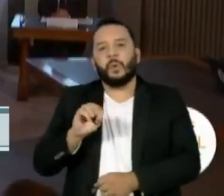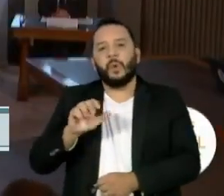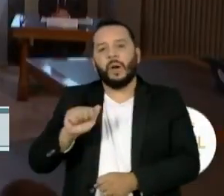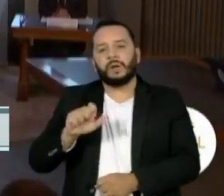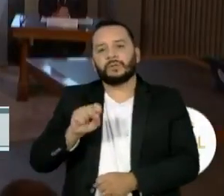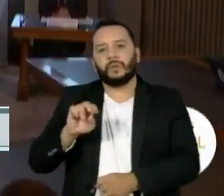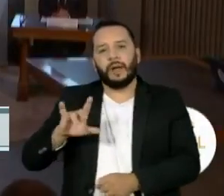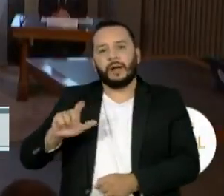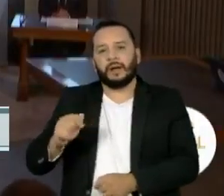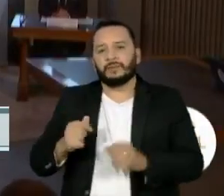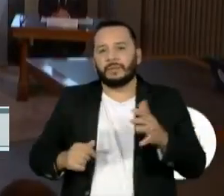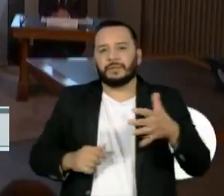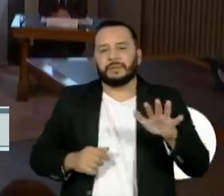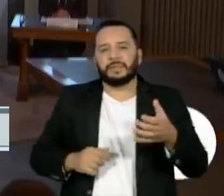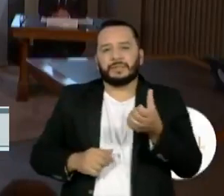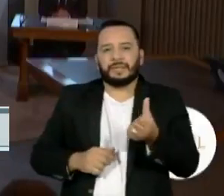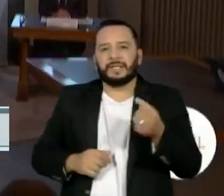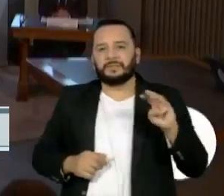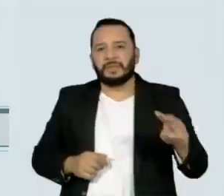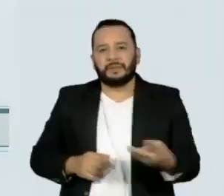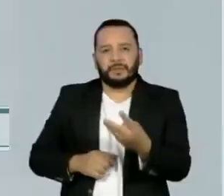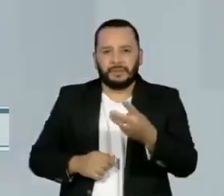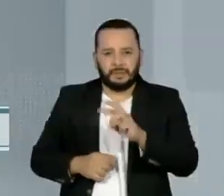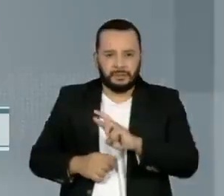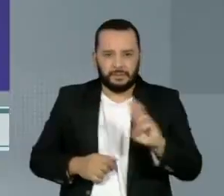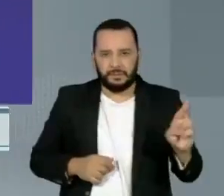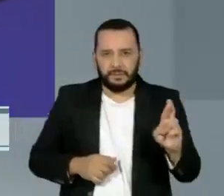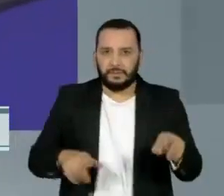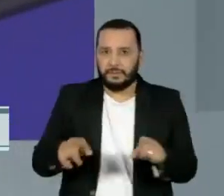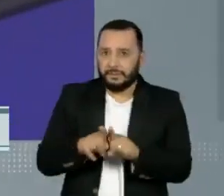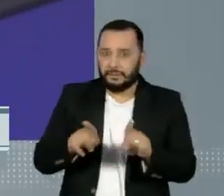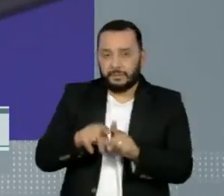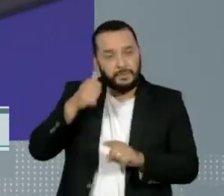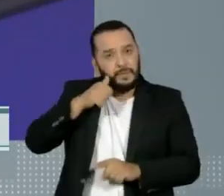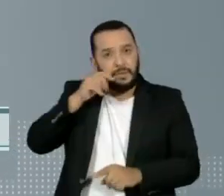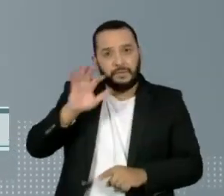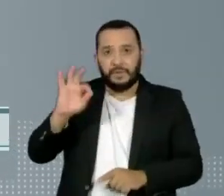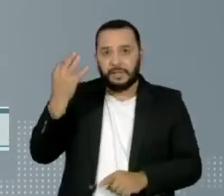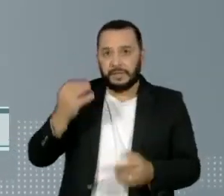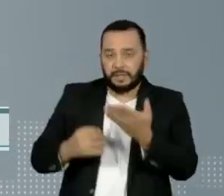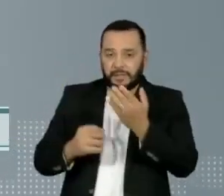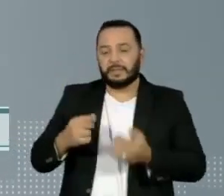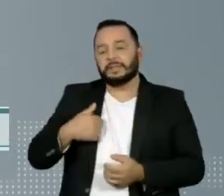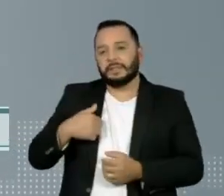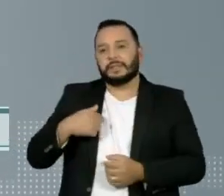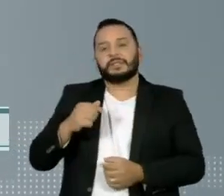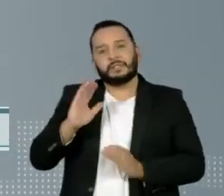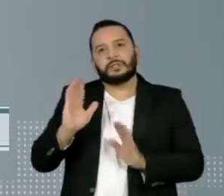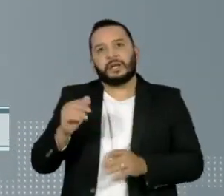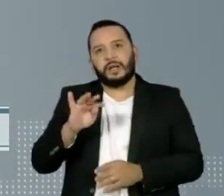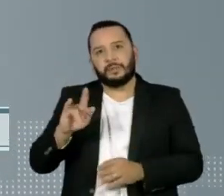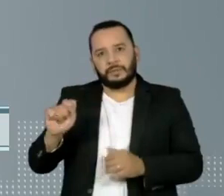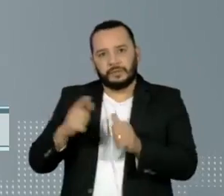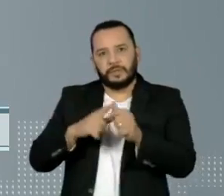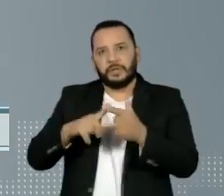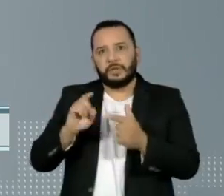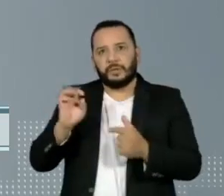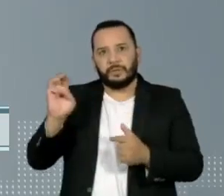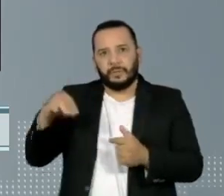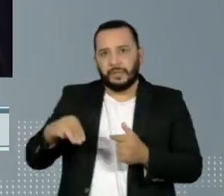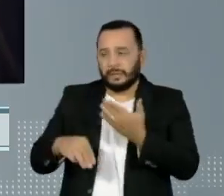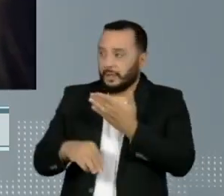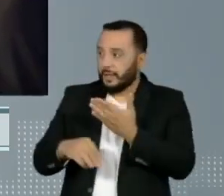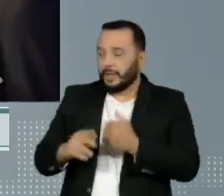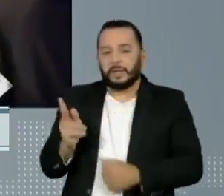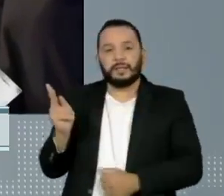o equivalente a cerca de 6 milhões de reais. A francesa Carpentier e a norte-americana Dona se